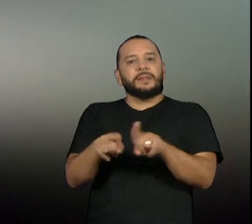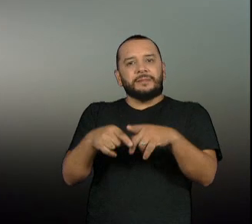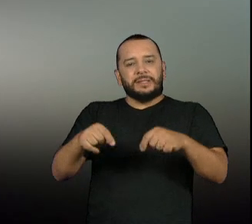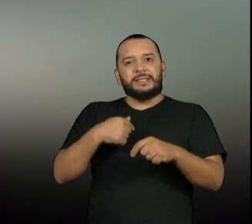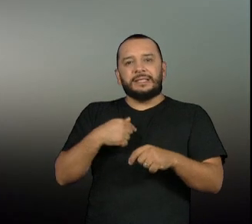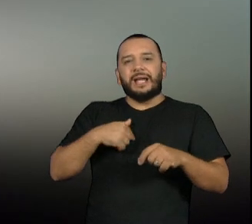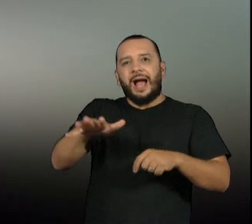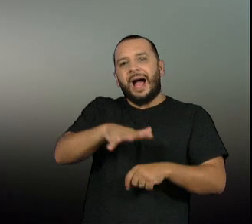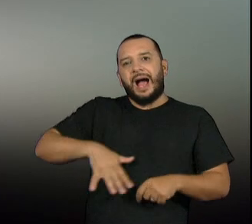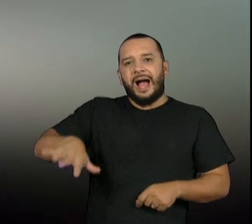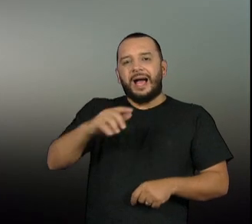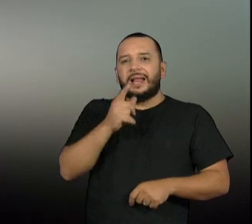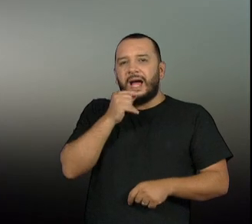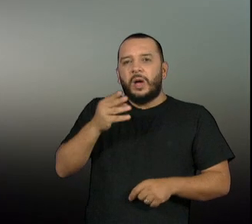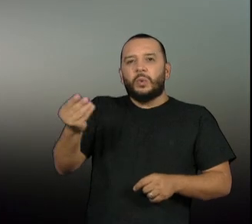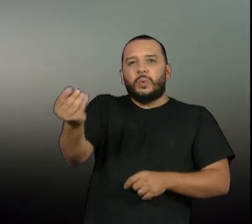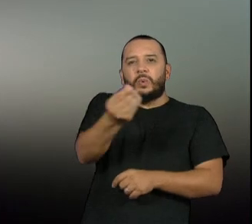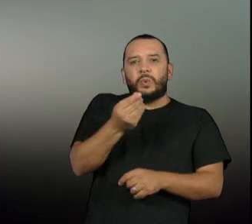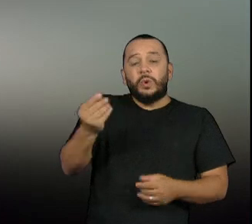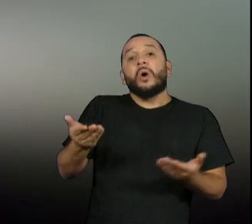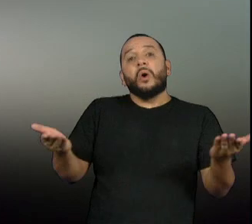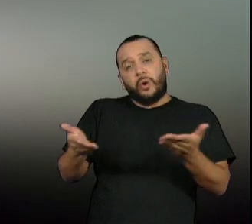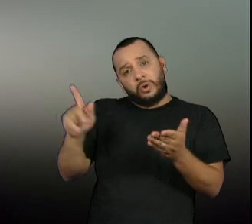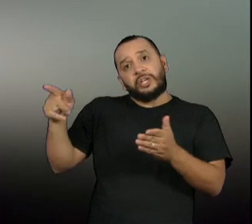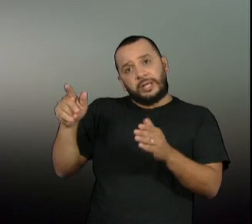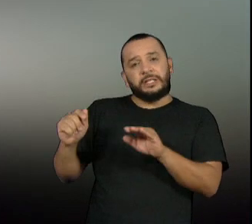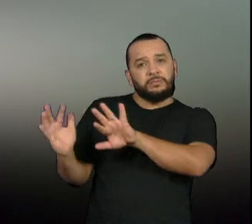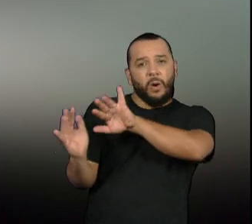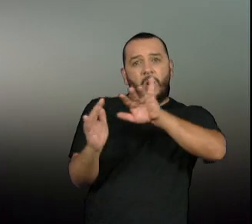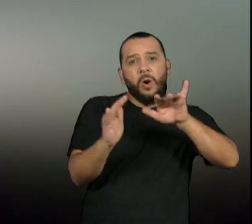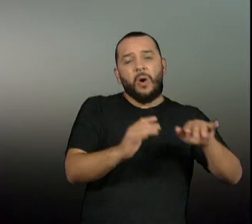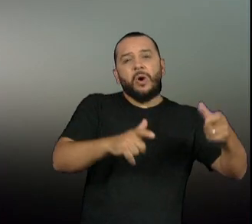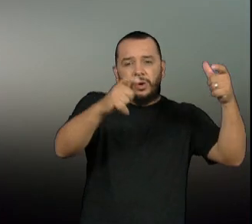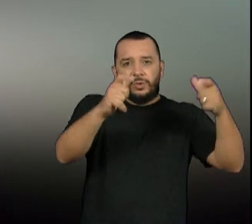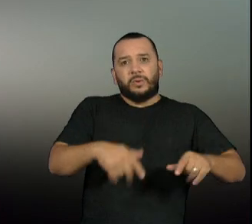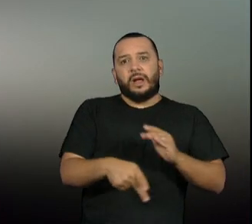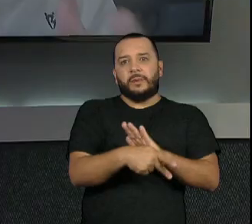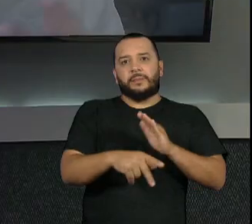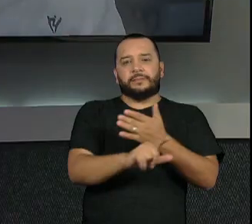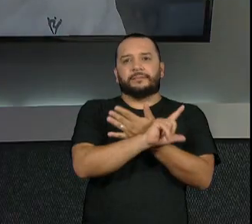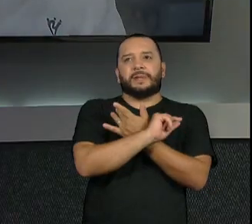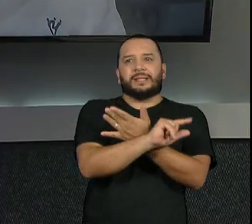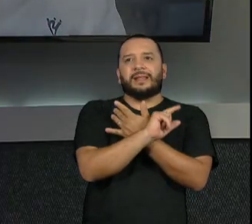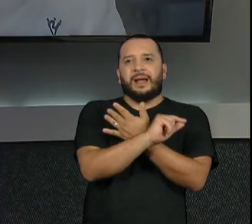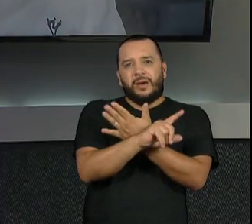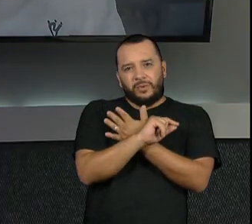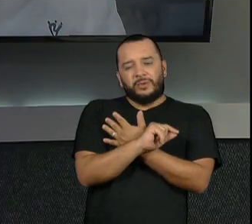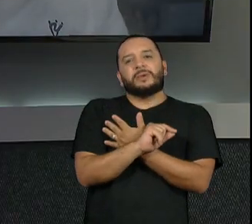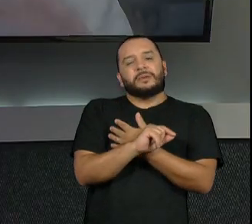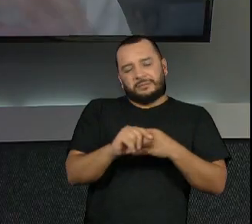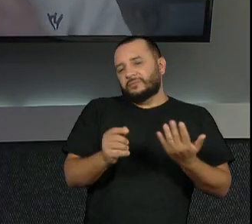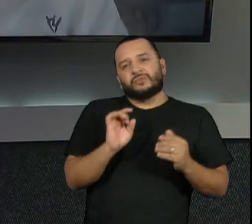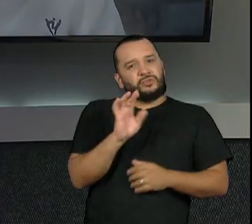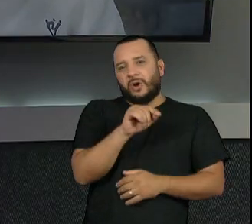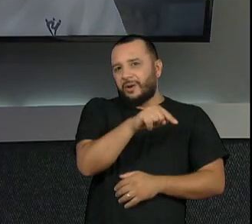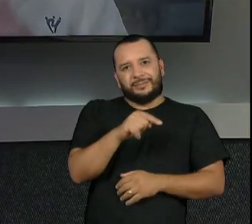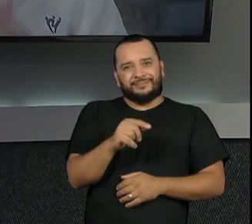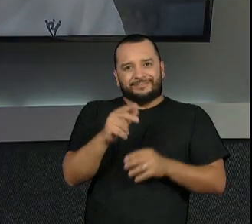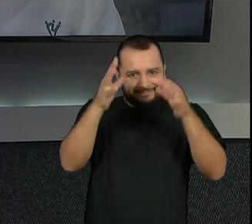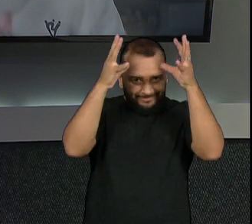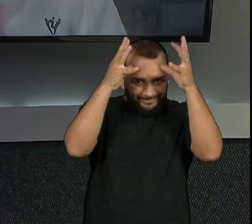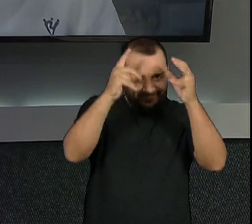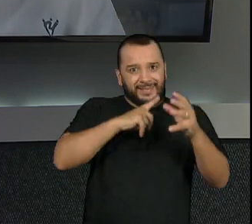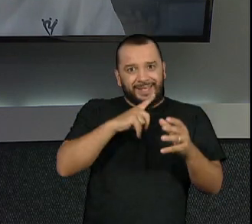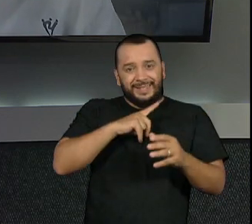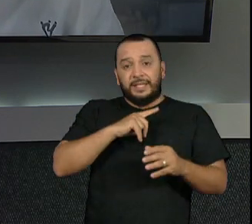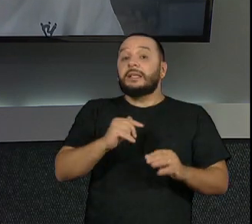praticamente está restrito ao Pantanal aqui no Brasil, áreas de cerrado, alagada. Então, isso pode mostrar que o fenômeno